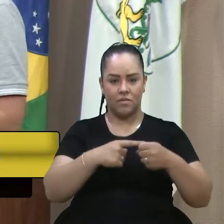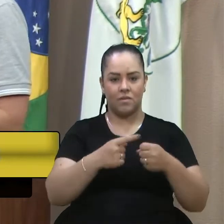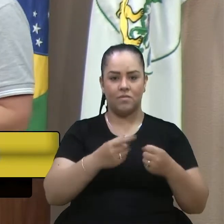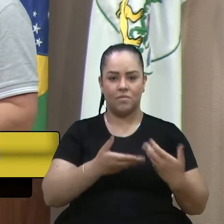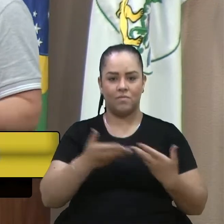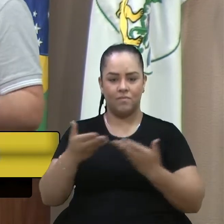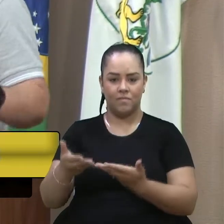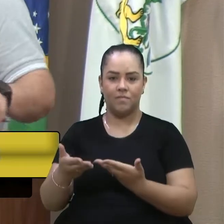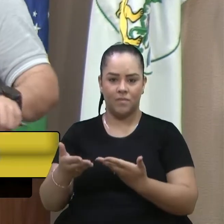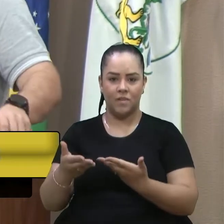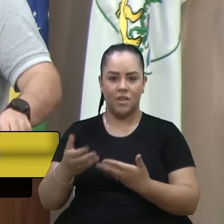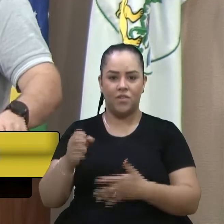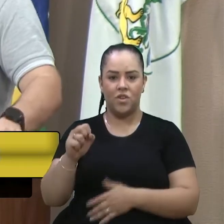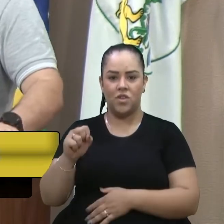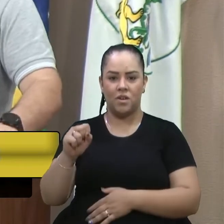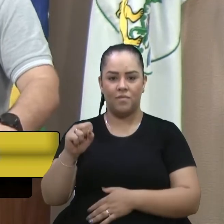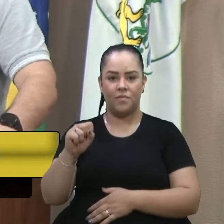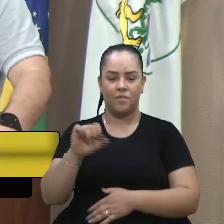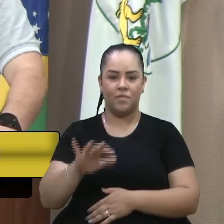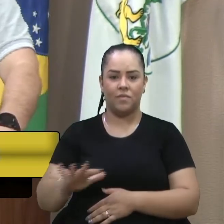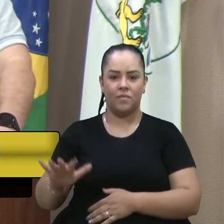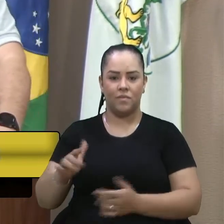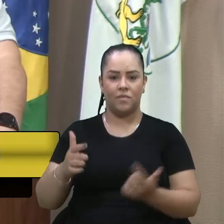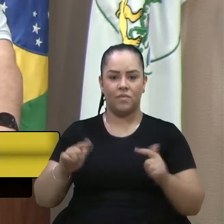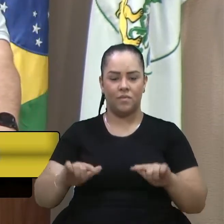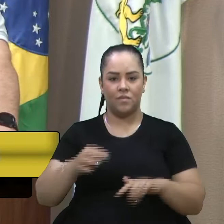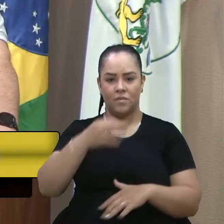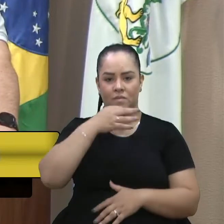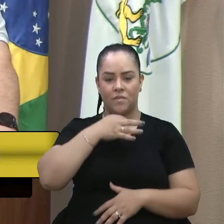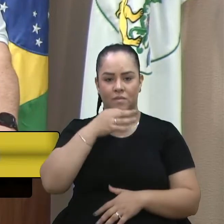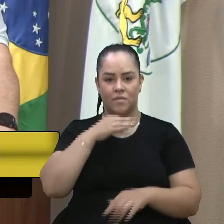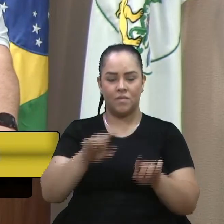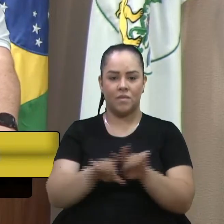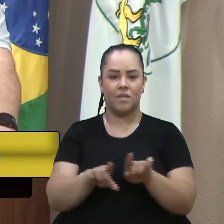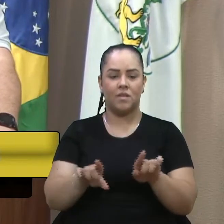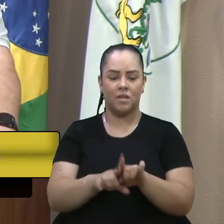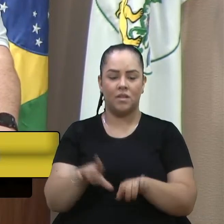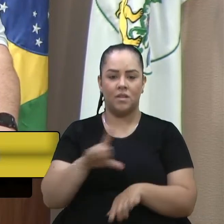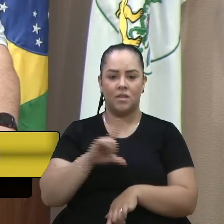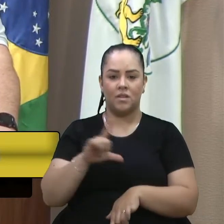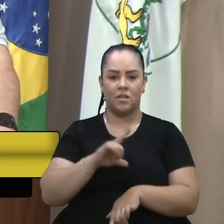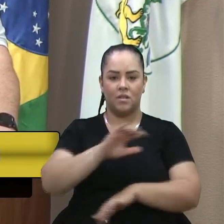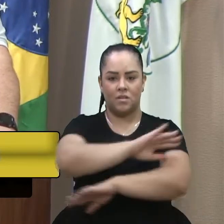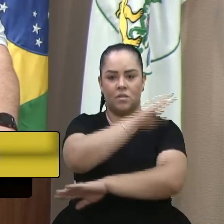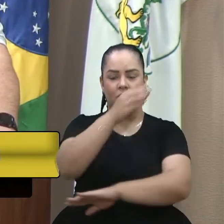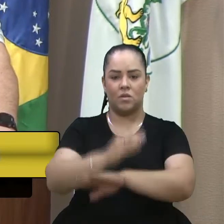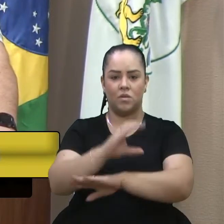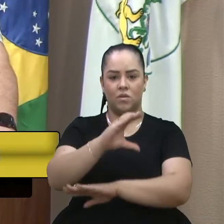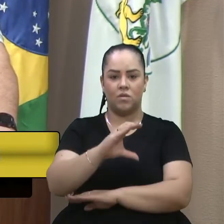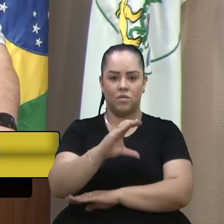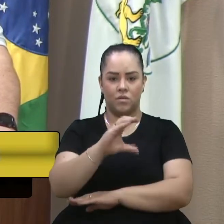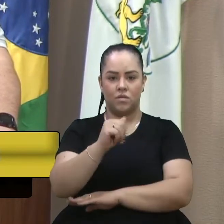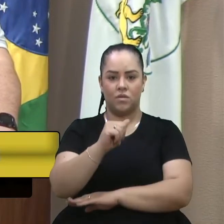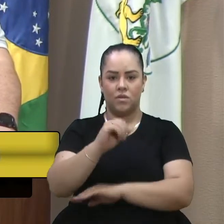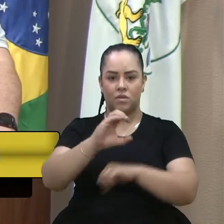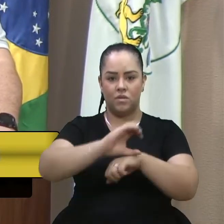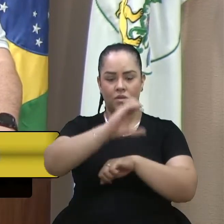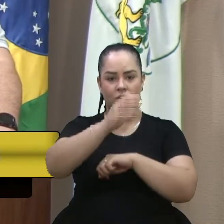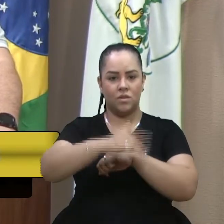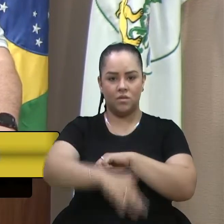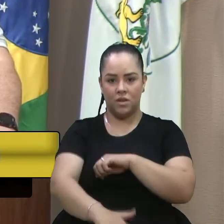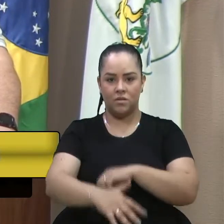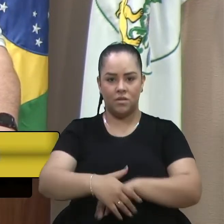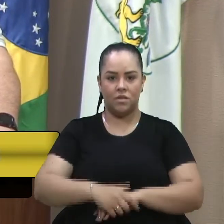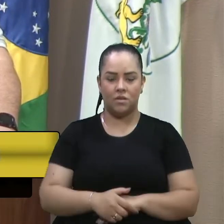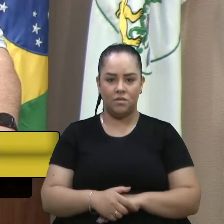nossa região e visitaram muitos estádios da região metropolitana também porque eles foram no estádio do Cruzeiro em Cachoeirinha foram na Arena do Grêmio foram no estádio do